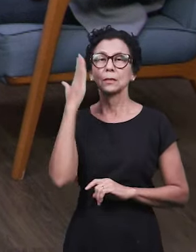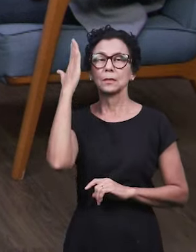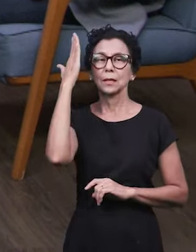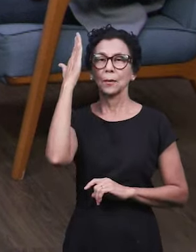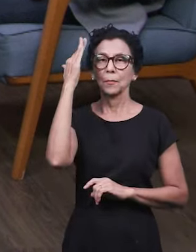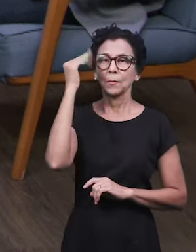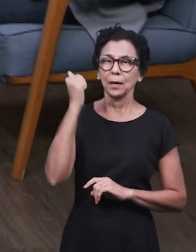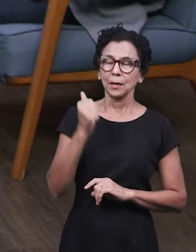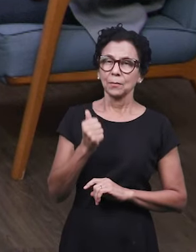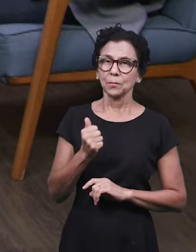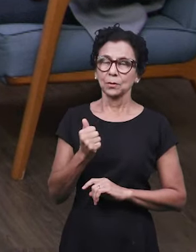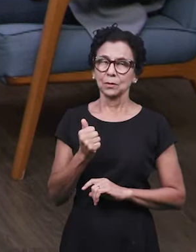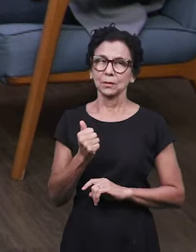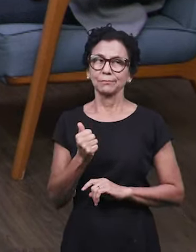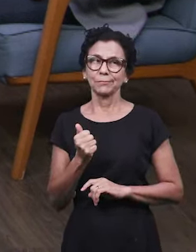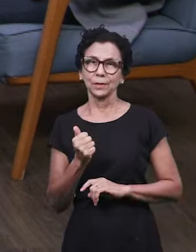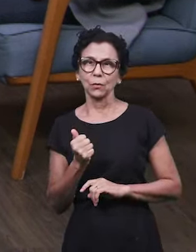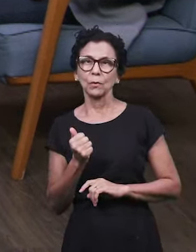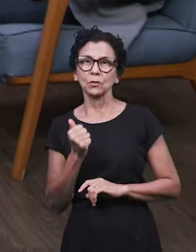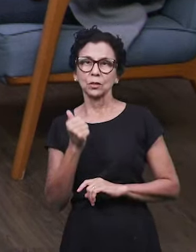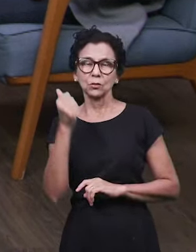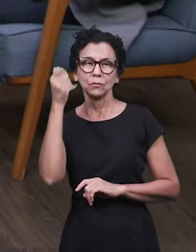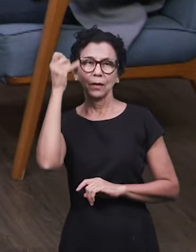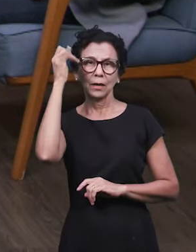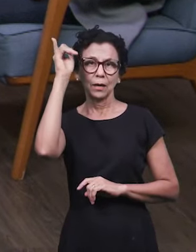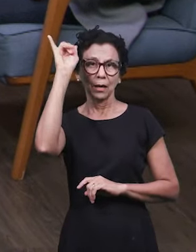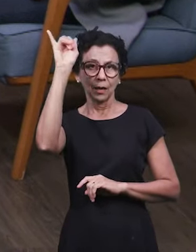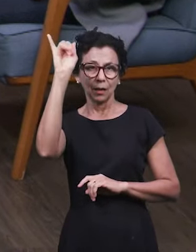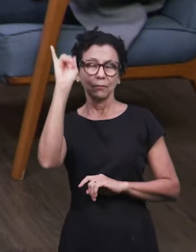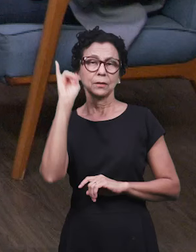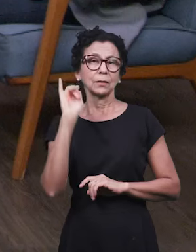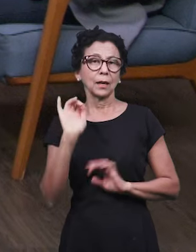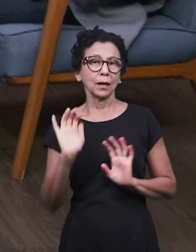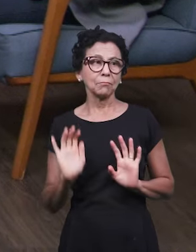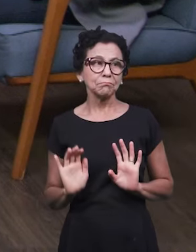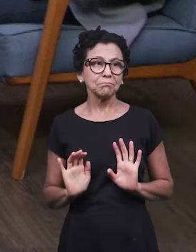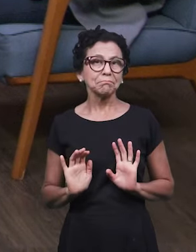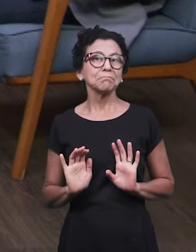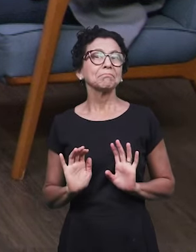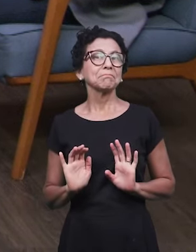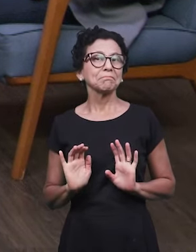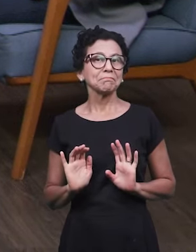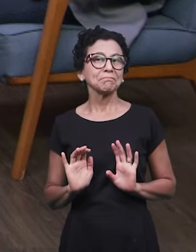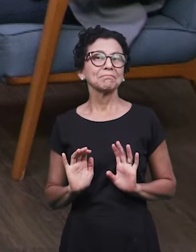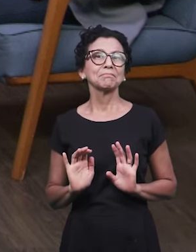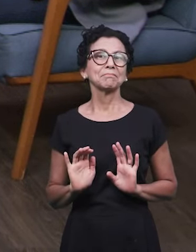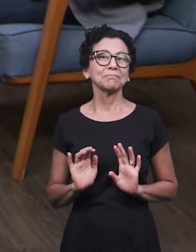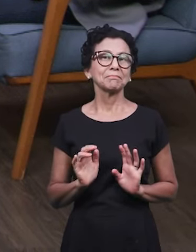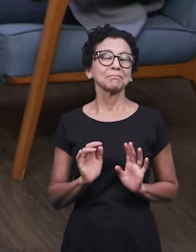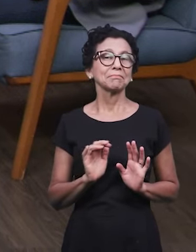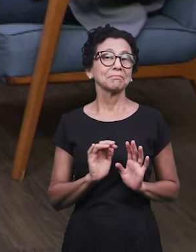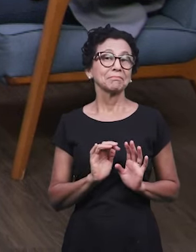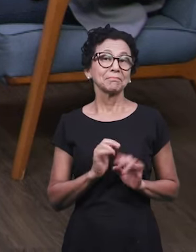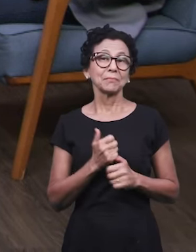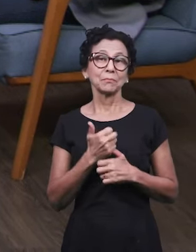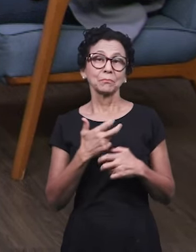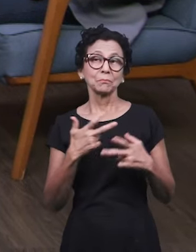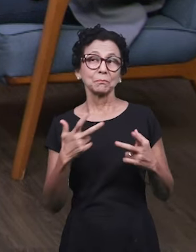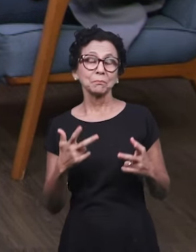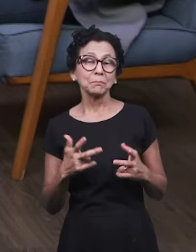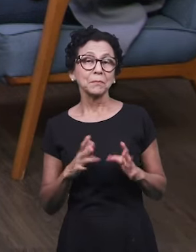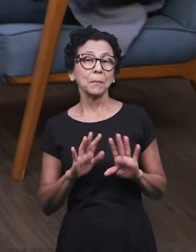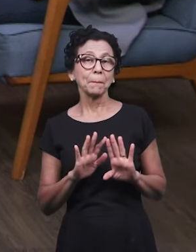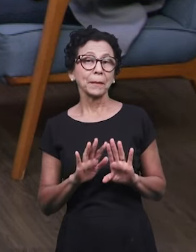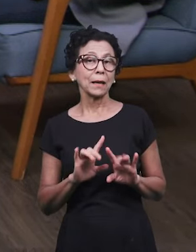de não estar, né, vivendo aquela atitude. Então, a gente entende o sinal, entende o aviso e sabe o